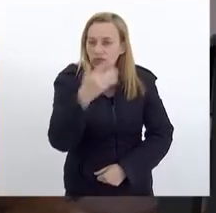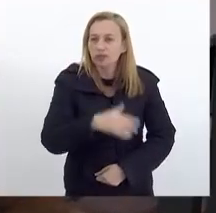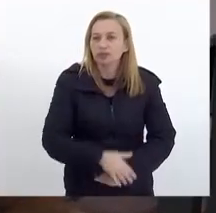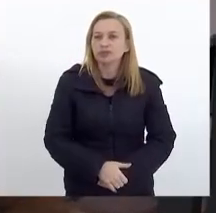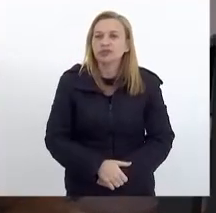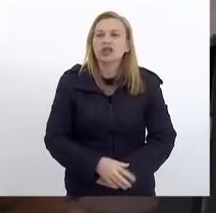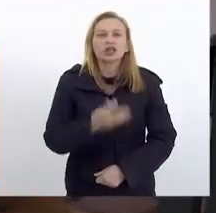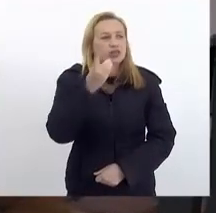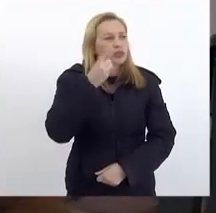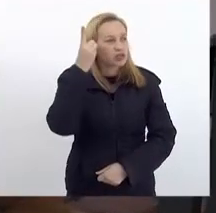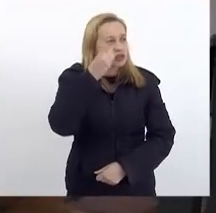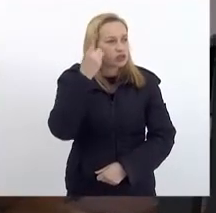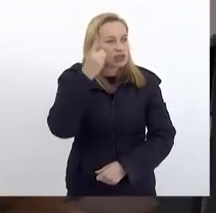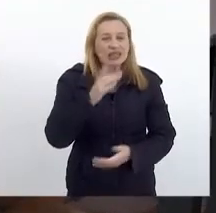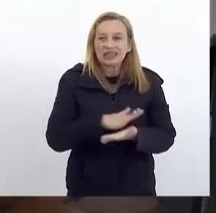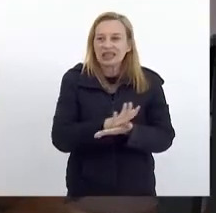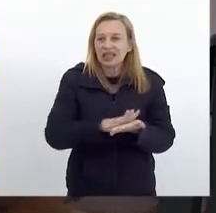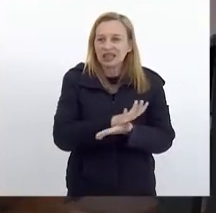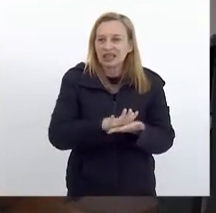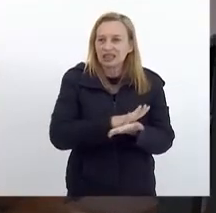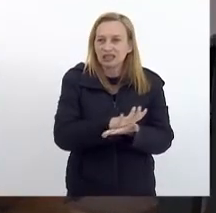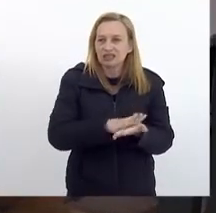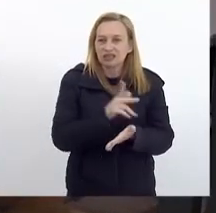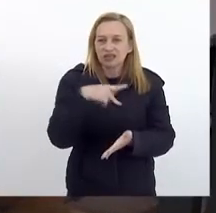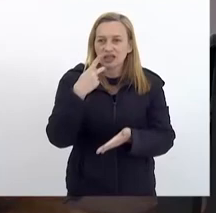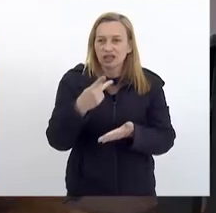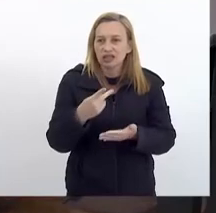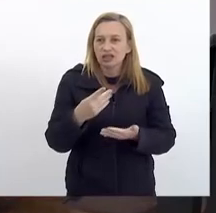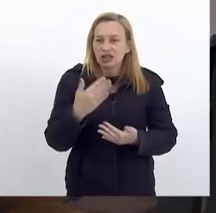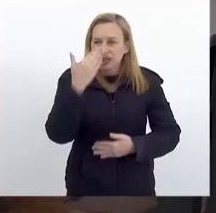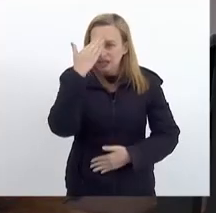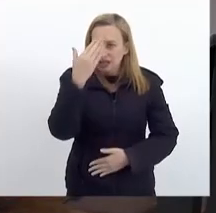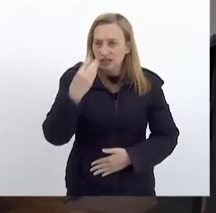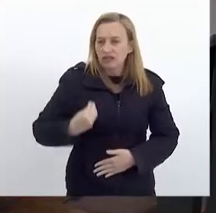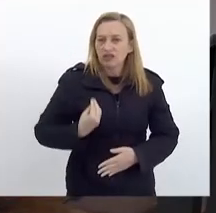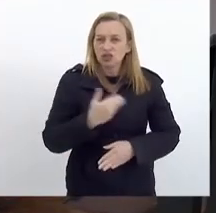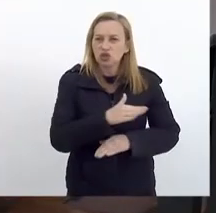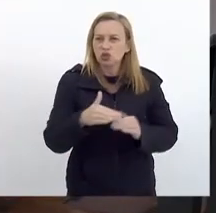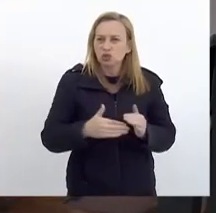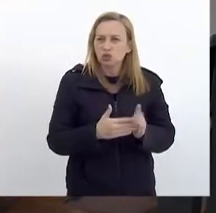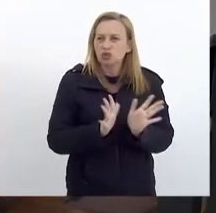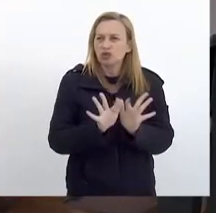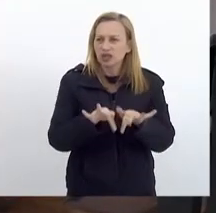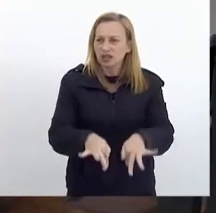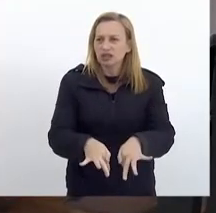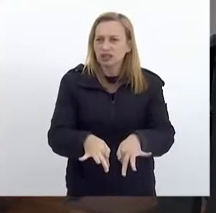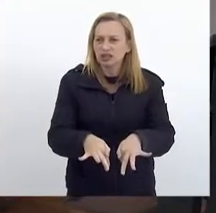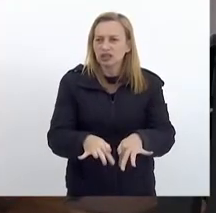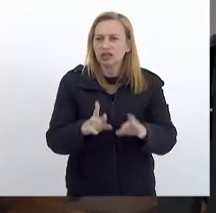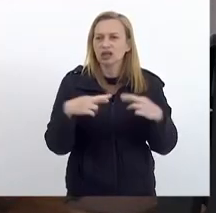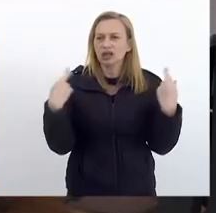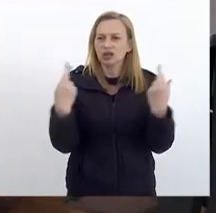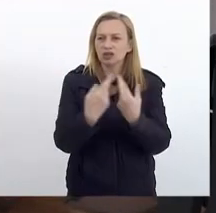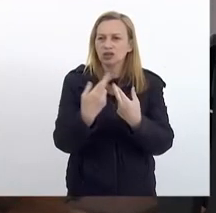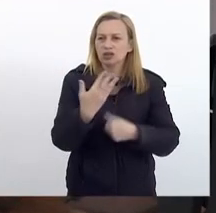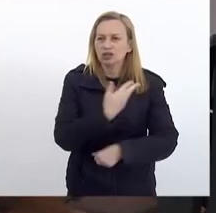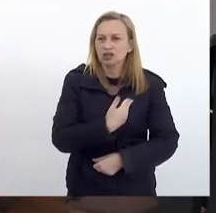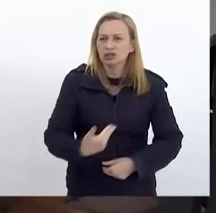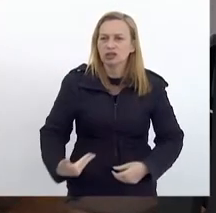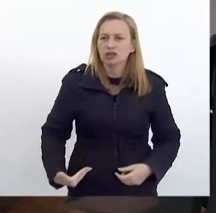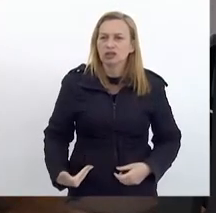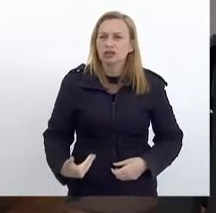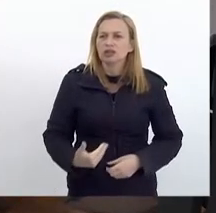Obrigado, deputado. Nada mais havendo a tratar, quero agradecer a presença de todos, dando por encerrada a presente ausência pública,